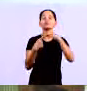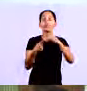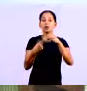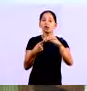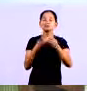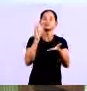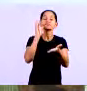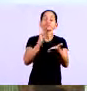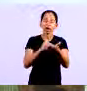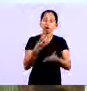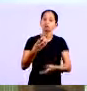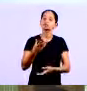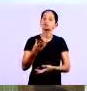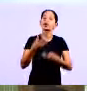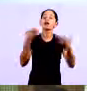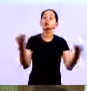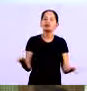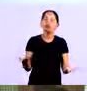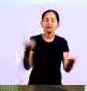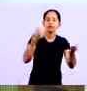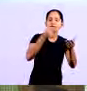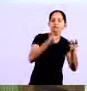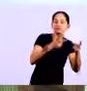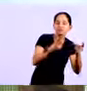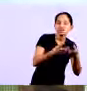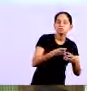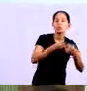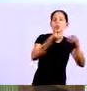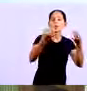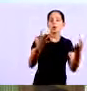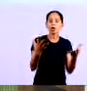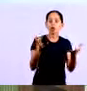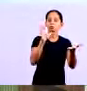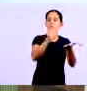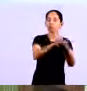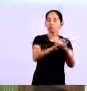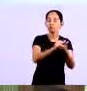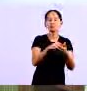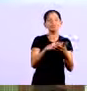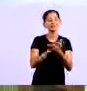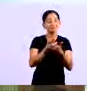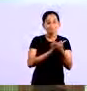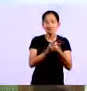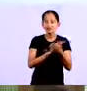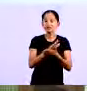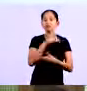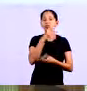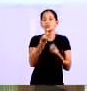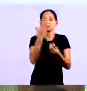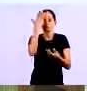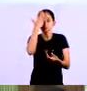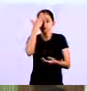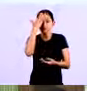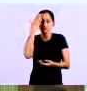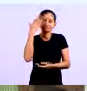no seu dia para poder fazer os seus controles e fazê-los bem e fazêlos com precisão